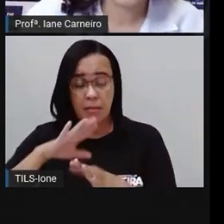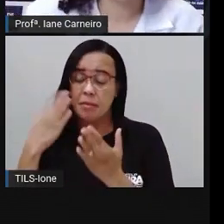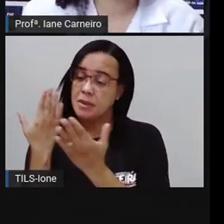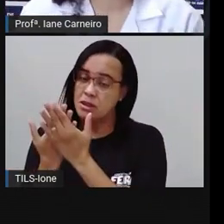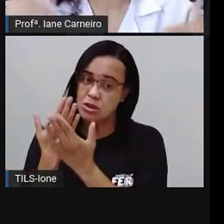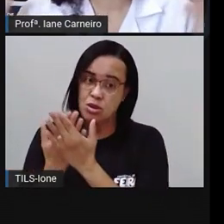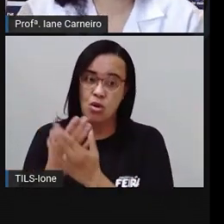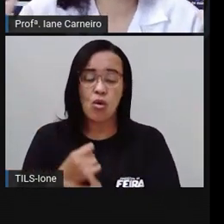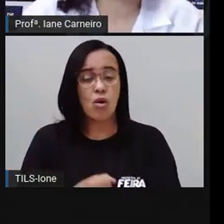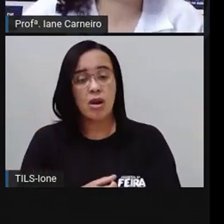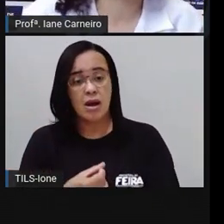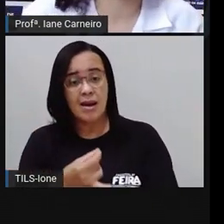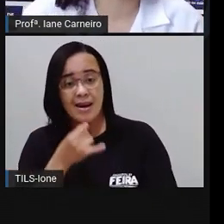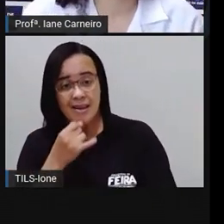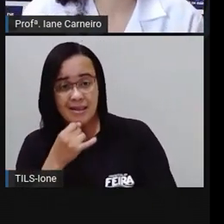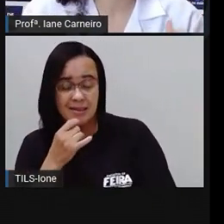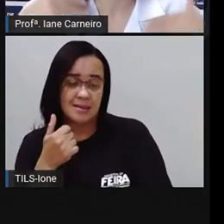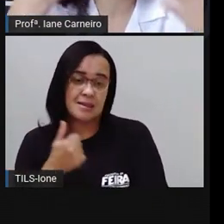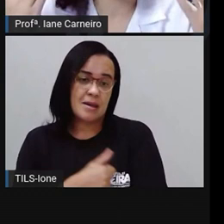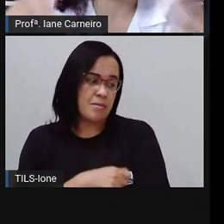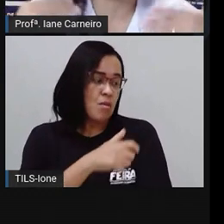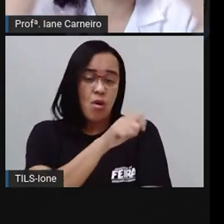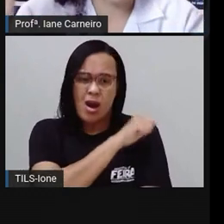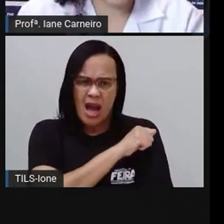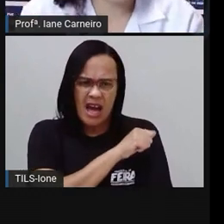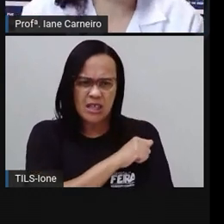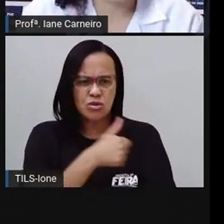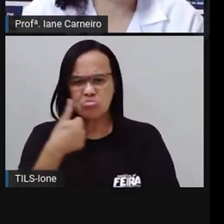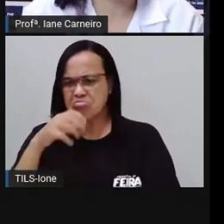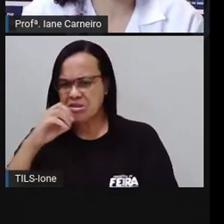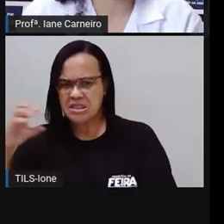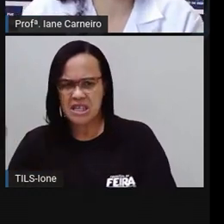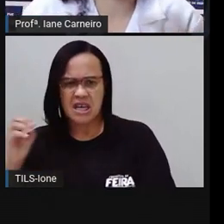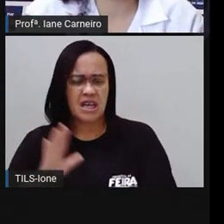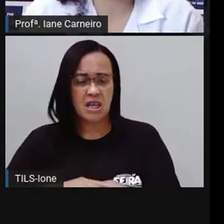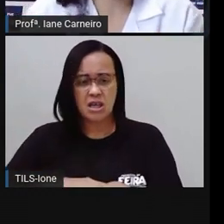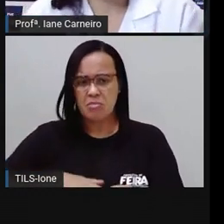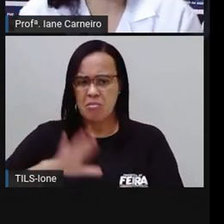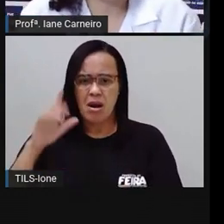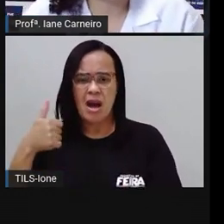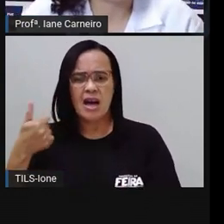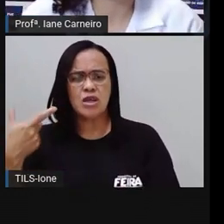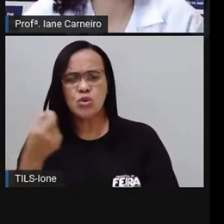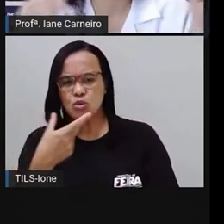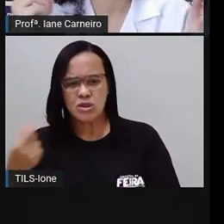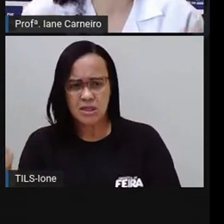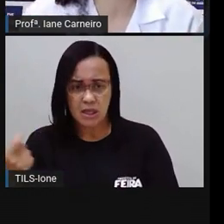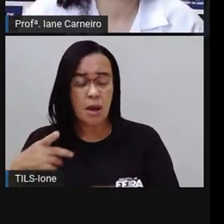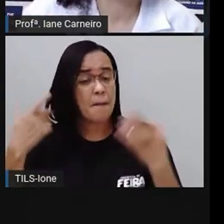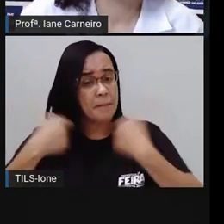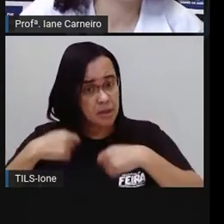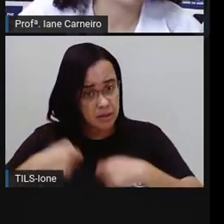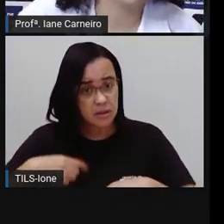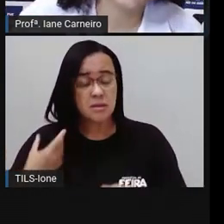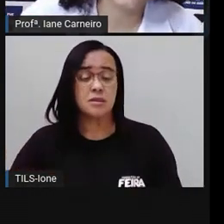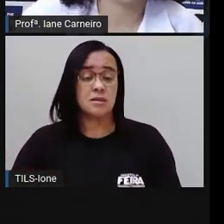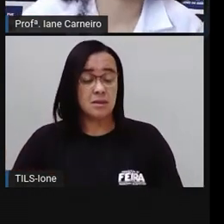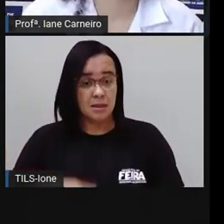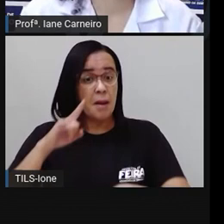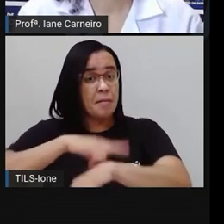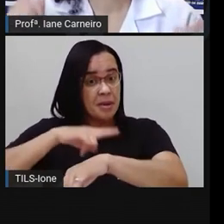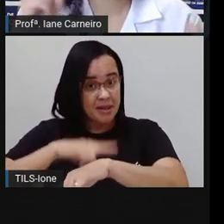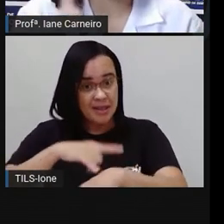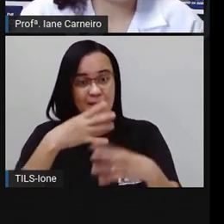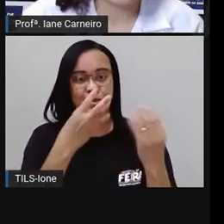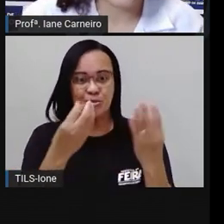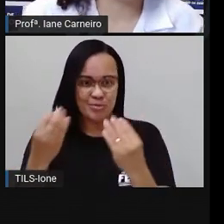alunos, 200 alunos, tem que ter mais banheiros, né? Para que ninguém fique lá apertado, agoniado para ir para banheiro.